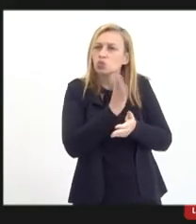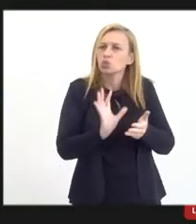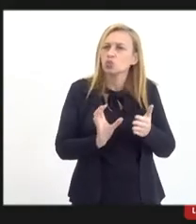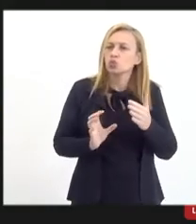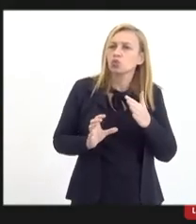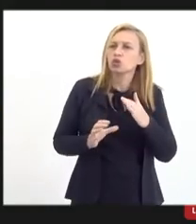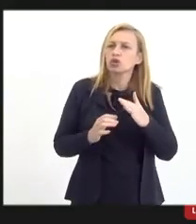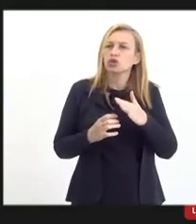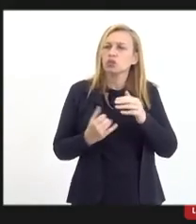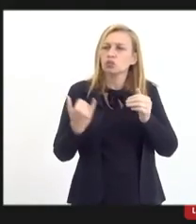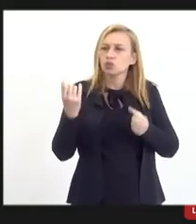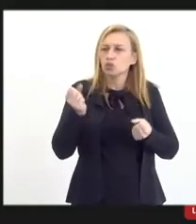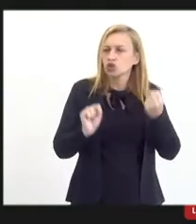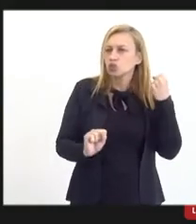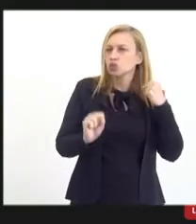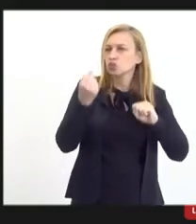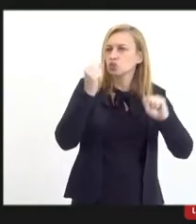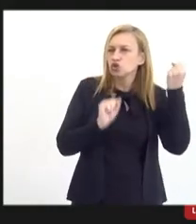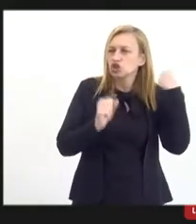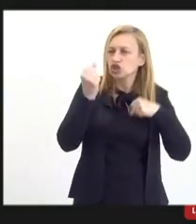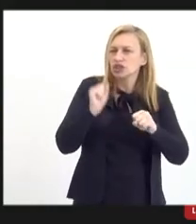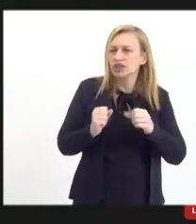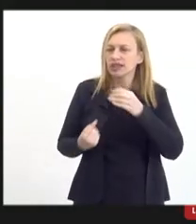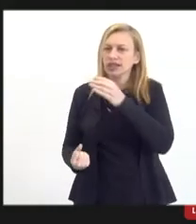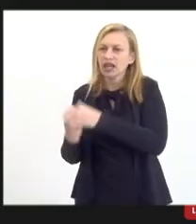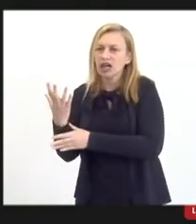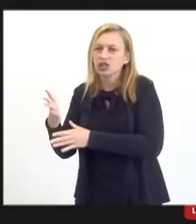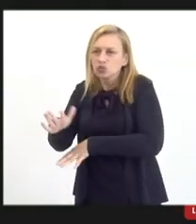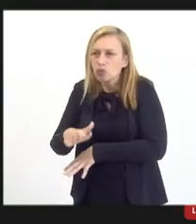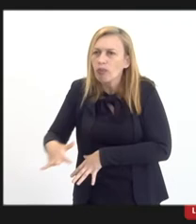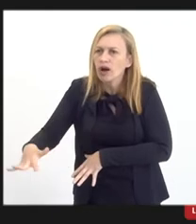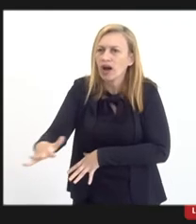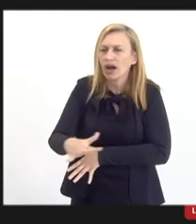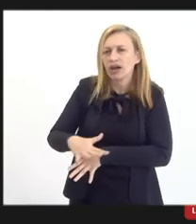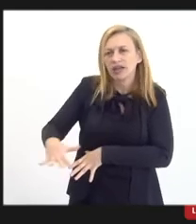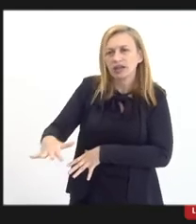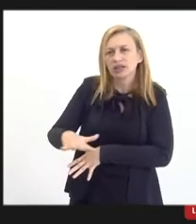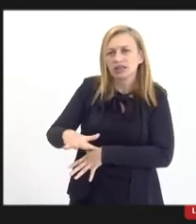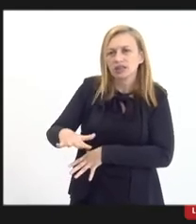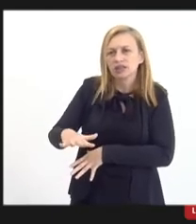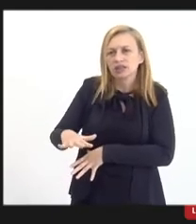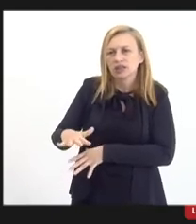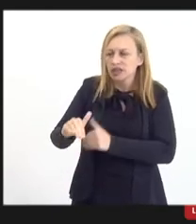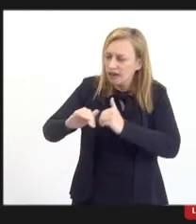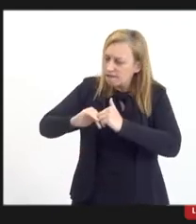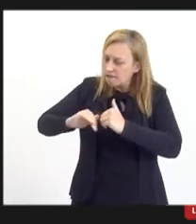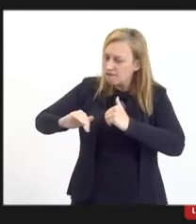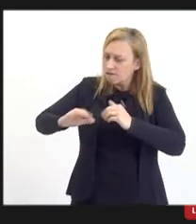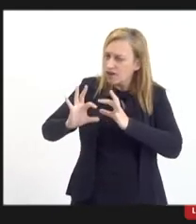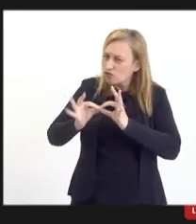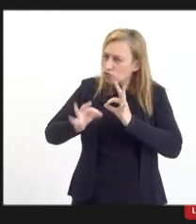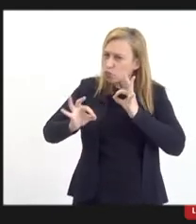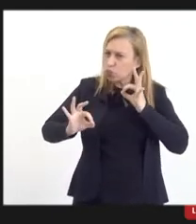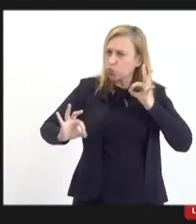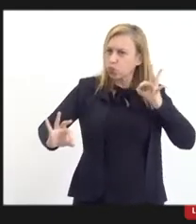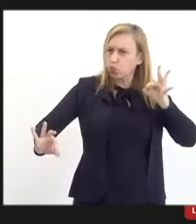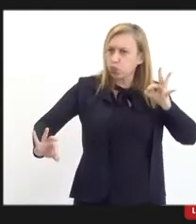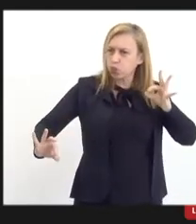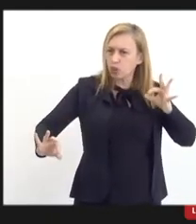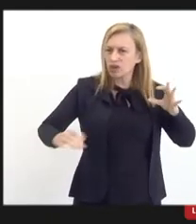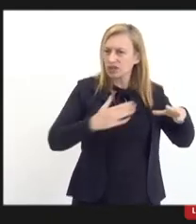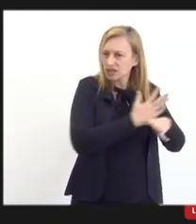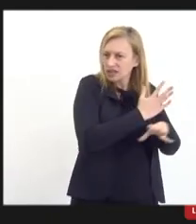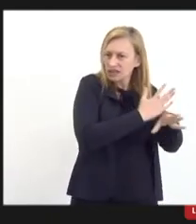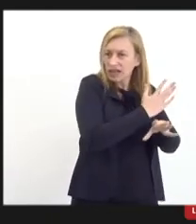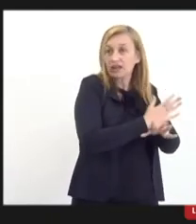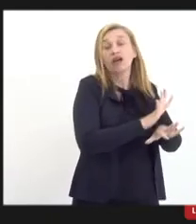está instalada em uma área que é uma área um pouco mais afastada, do centro urbano. Então,